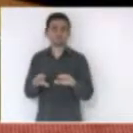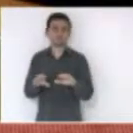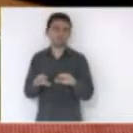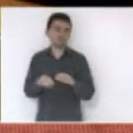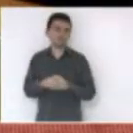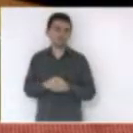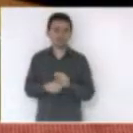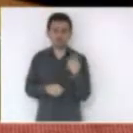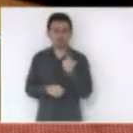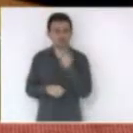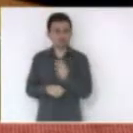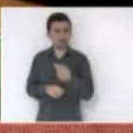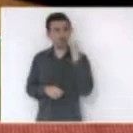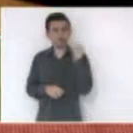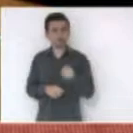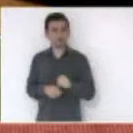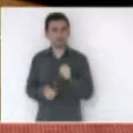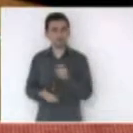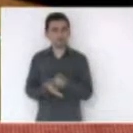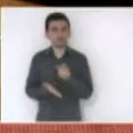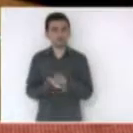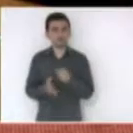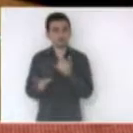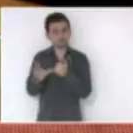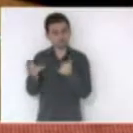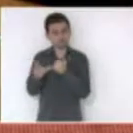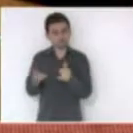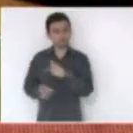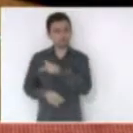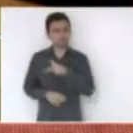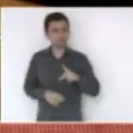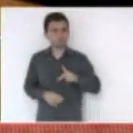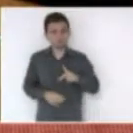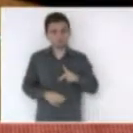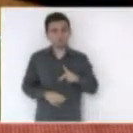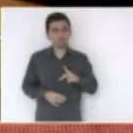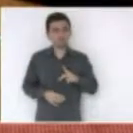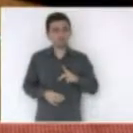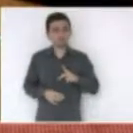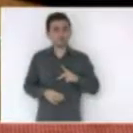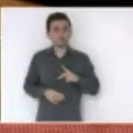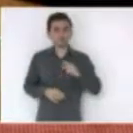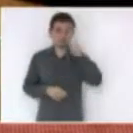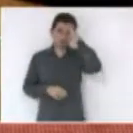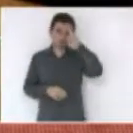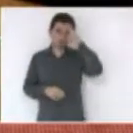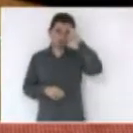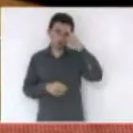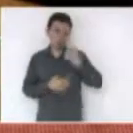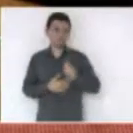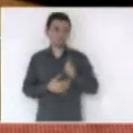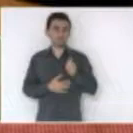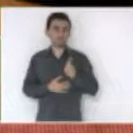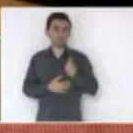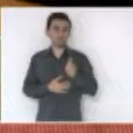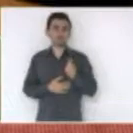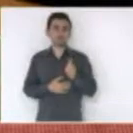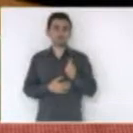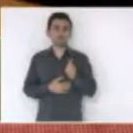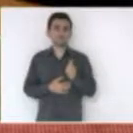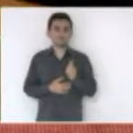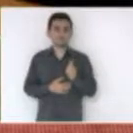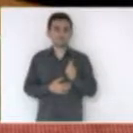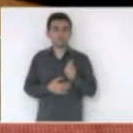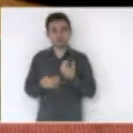dizer sim para manter Selesc pública para a história da nossa vida e Santa Catarina terá esse orgulho